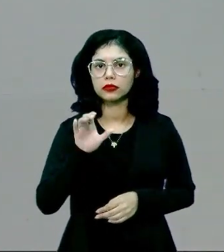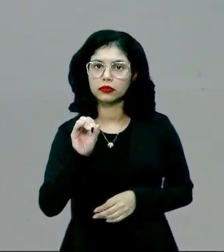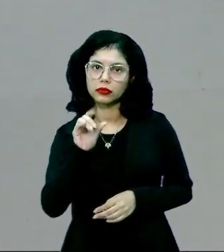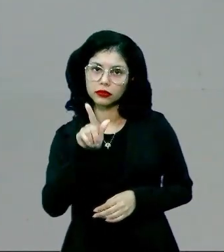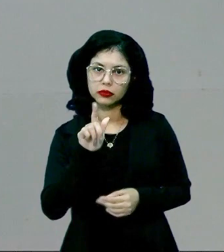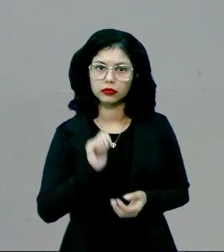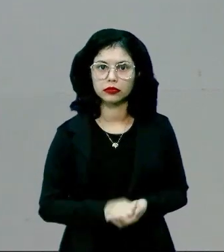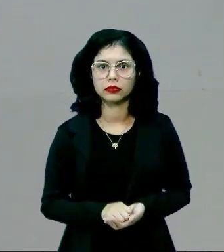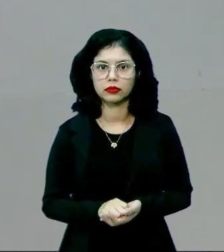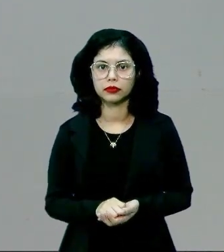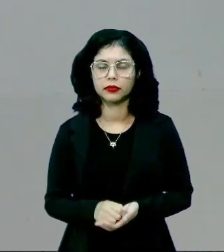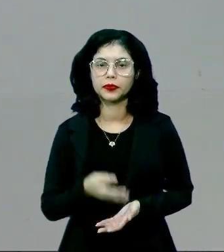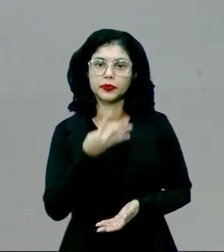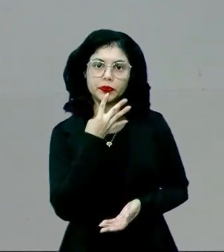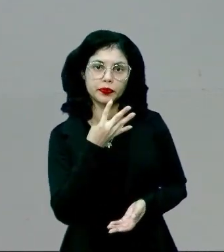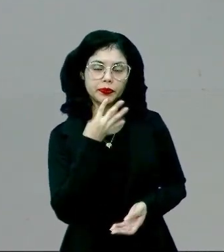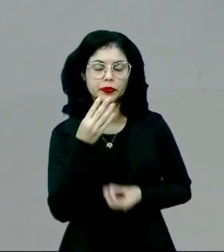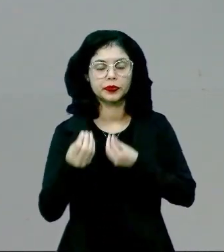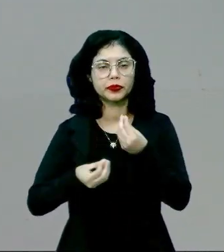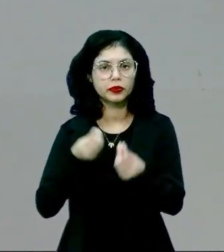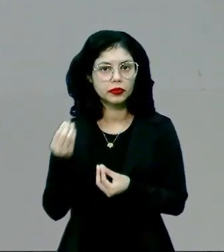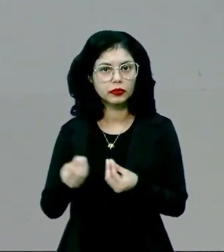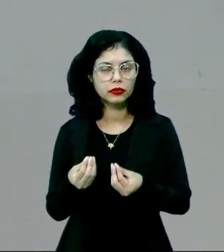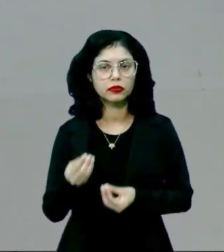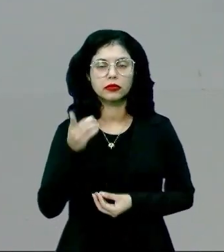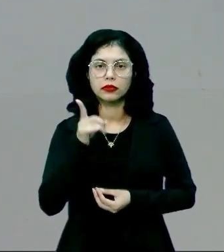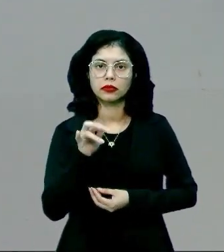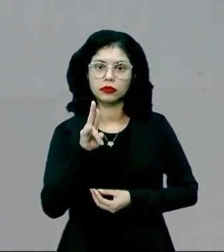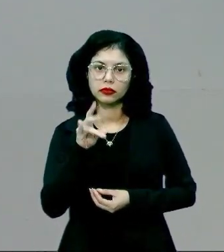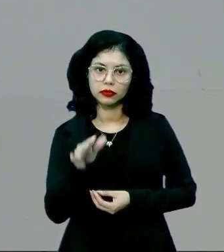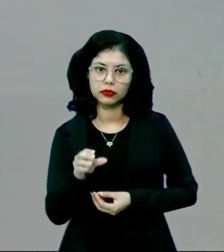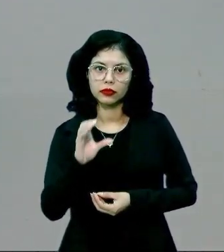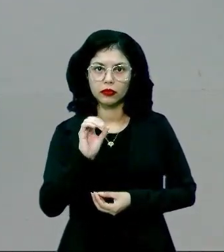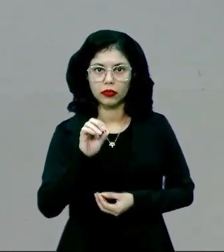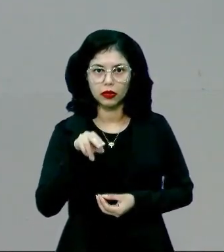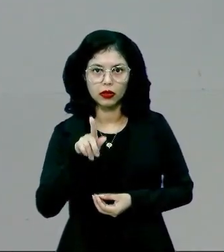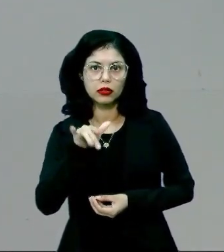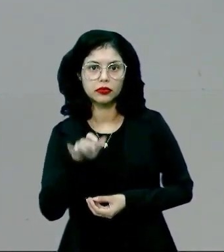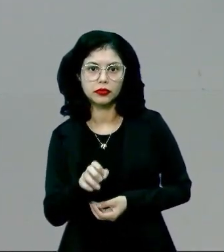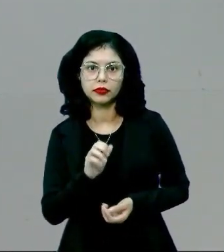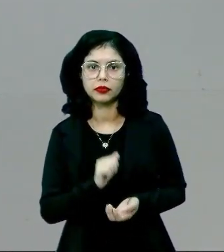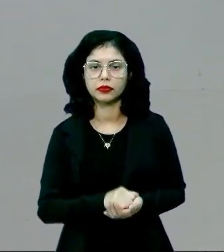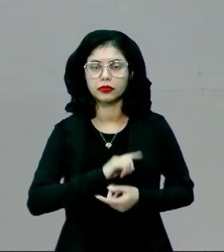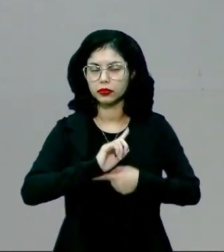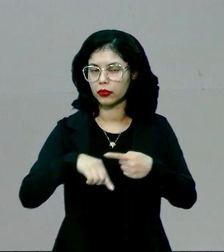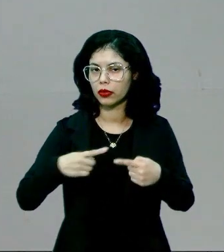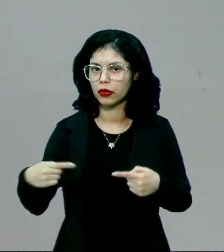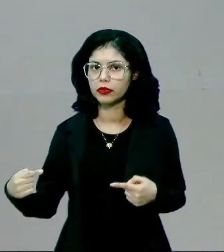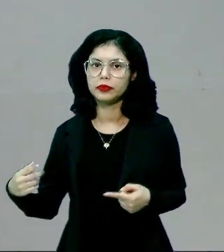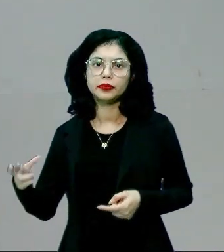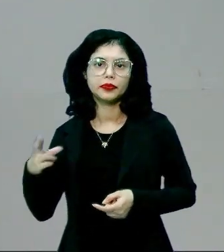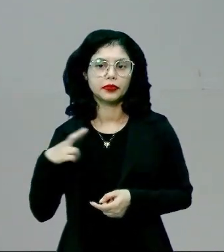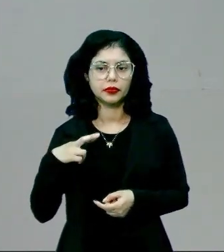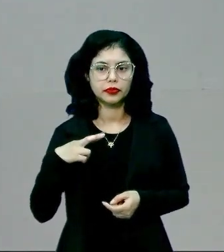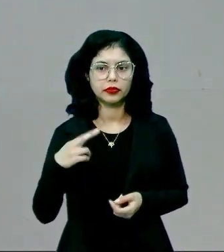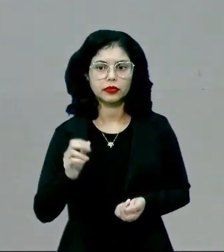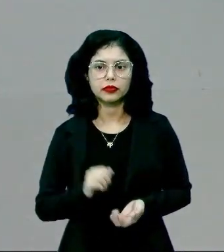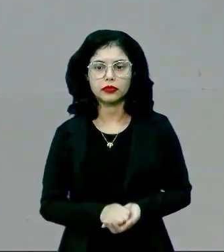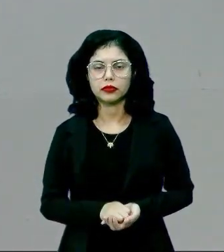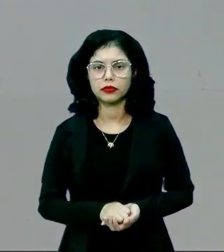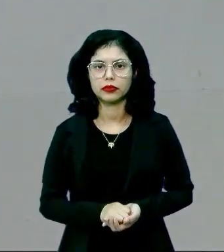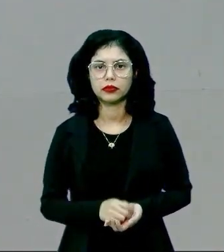eles também são conhecidos como diários online, né? Então, são páginas muito particulares,